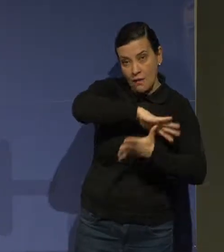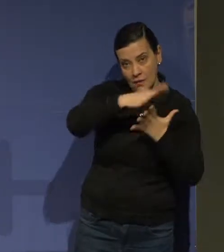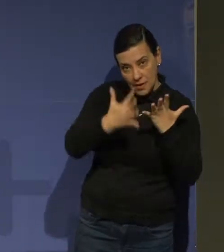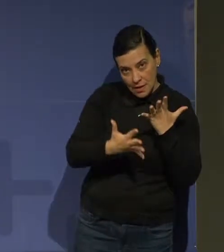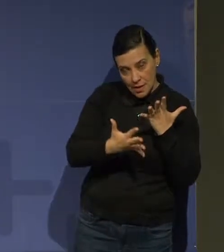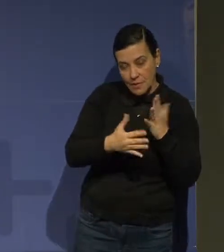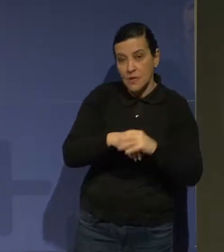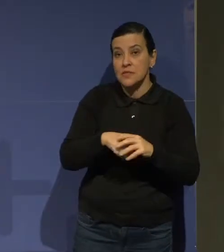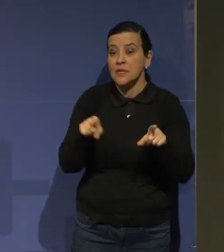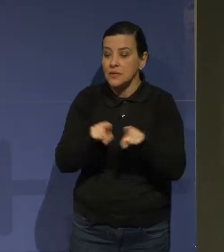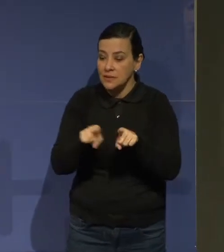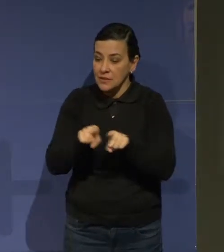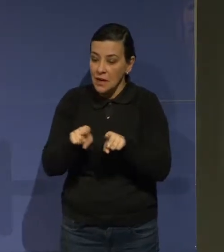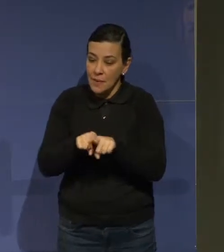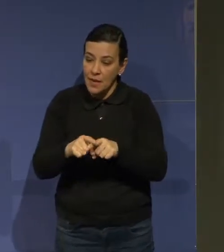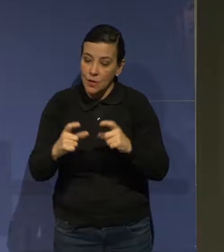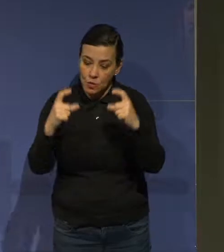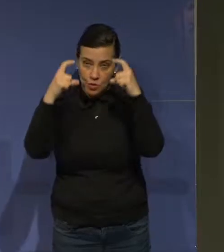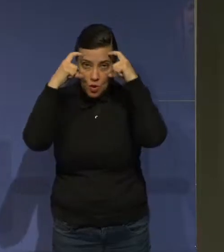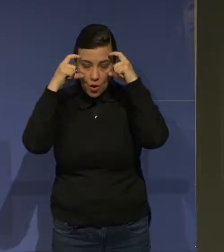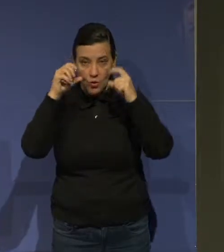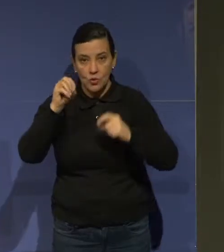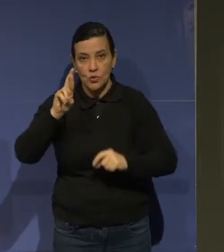Os óculos da Orkhan.